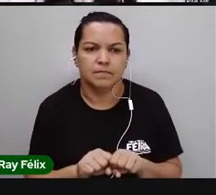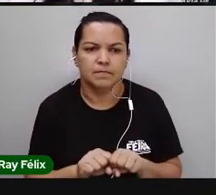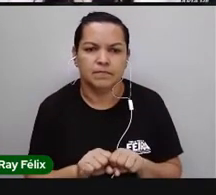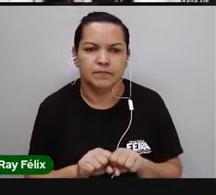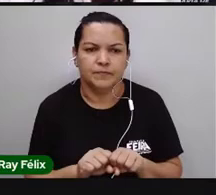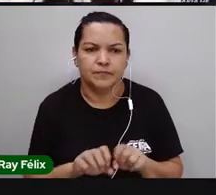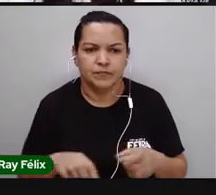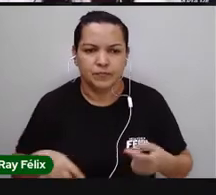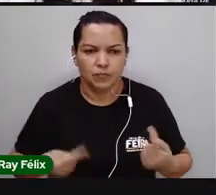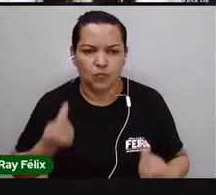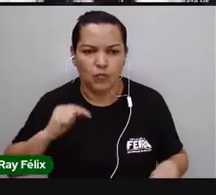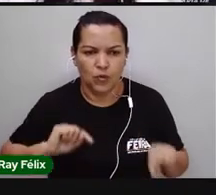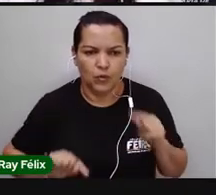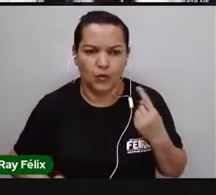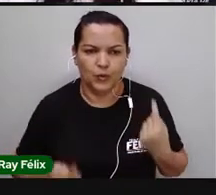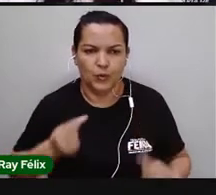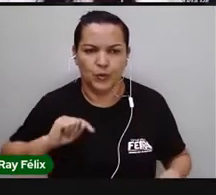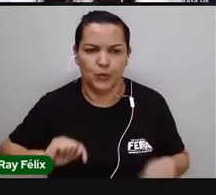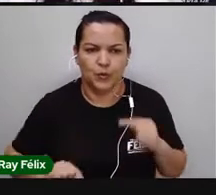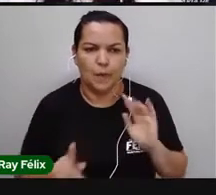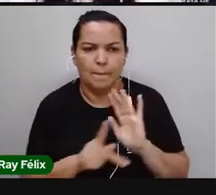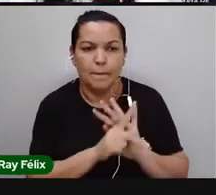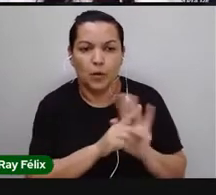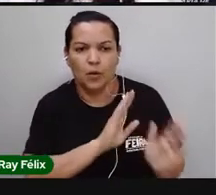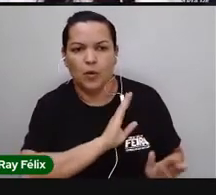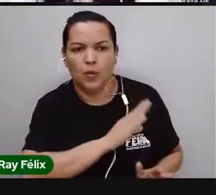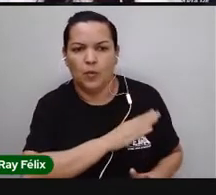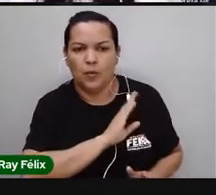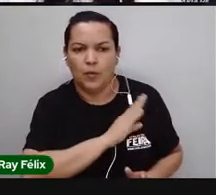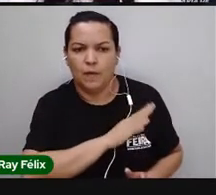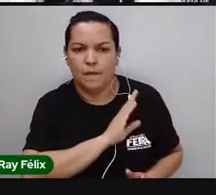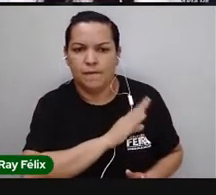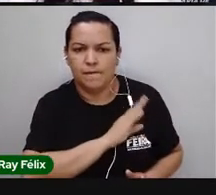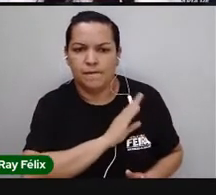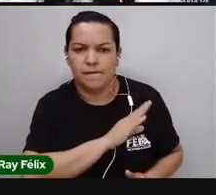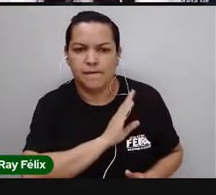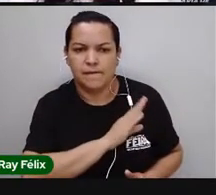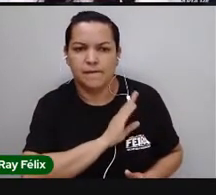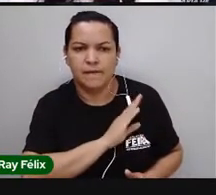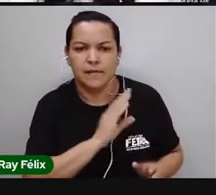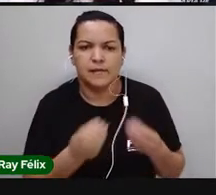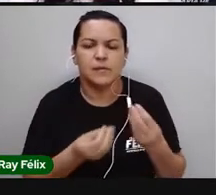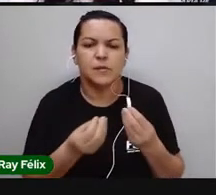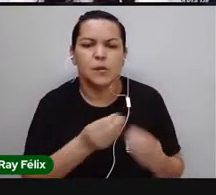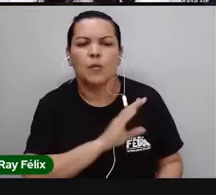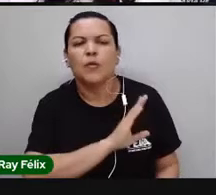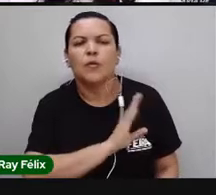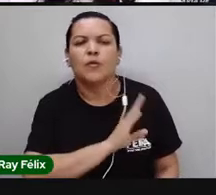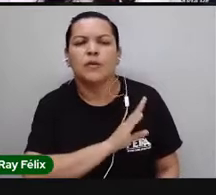circulatório, o nosso coração. Vamos ver como é que fica esse coração, então? Só o órgão.